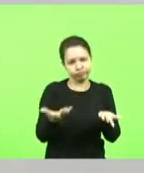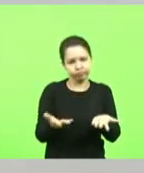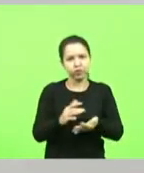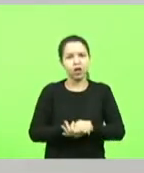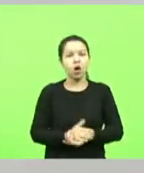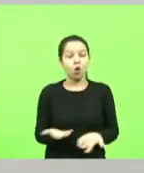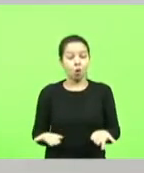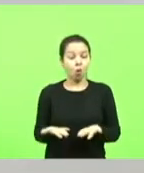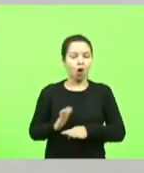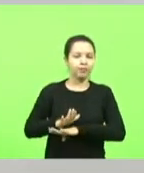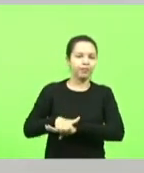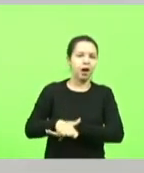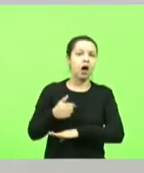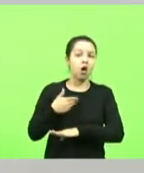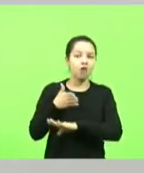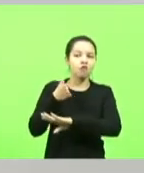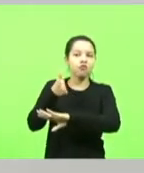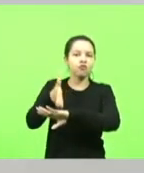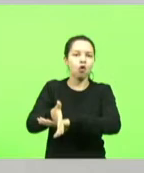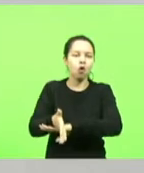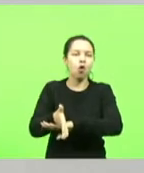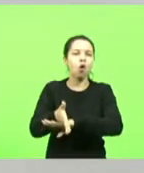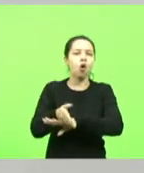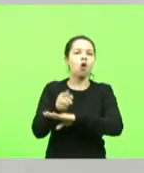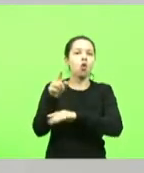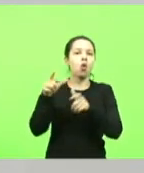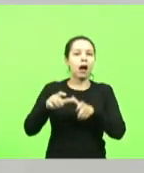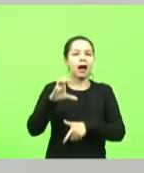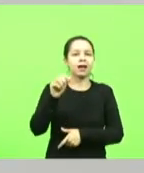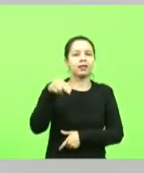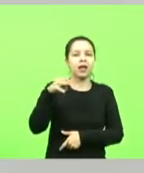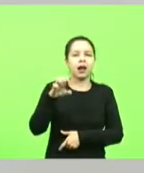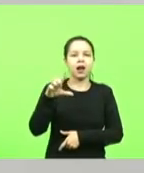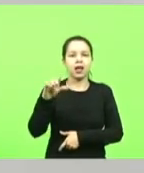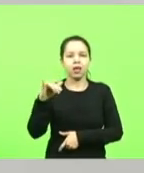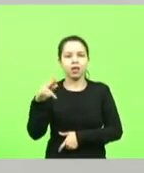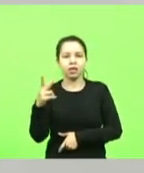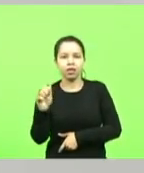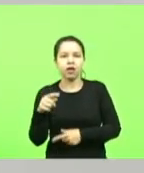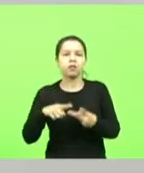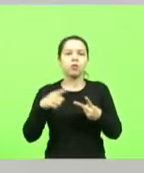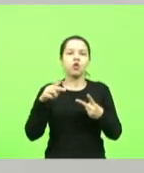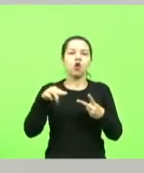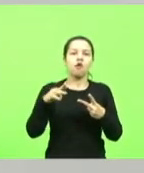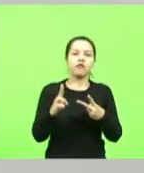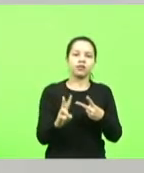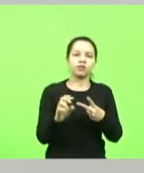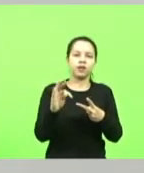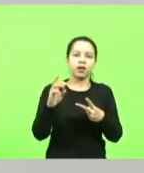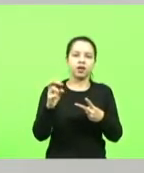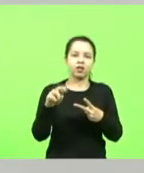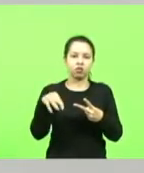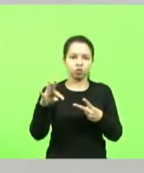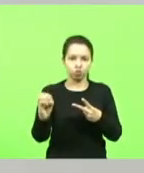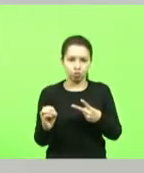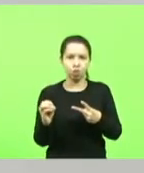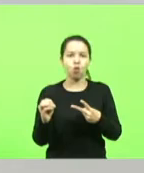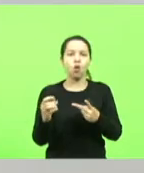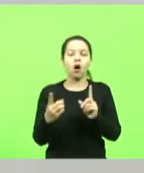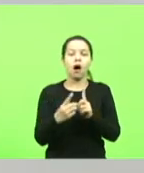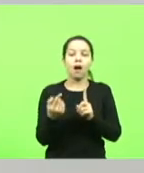estarei em Canelinha depois vou a Nova Trento atender os pedidos do vereador